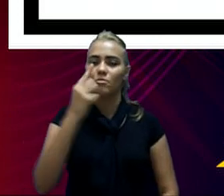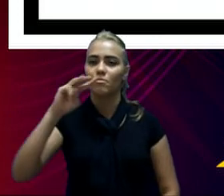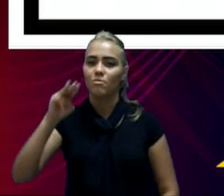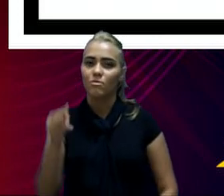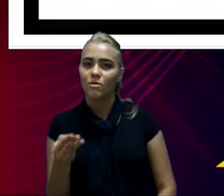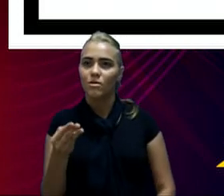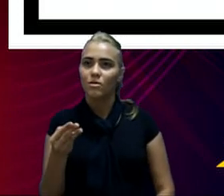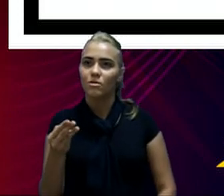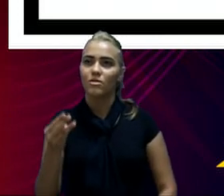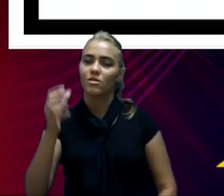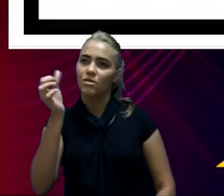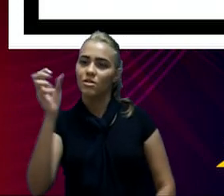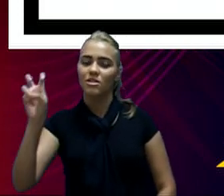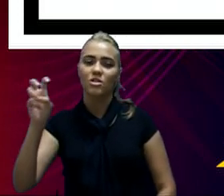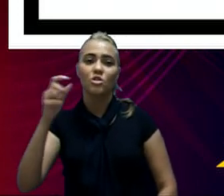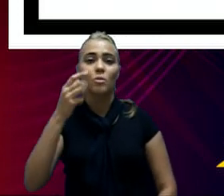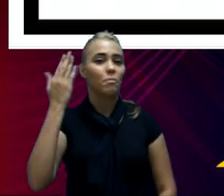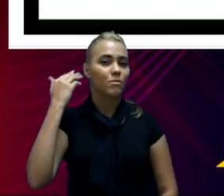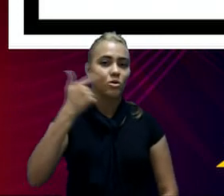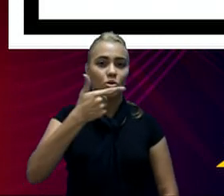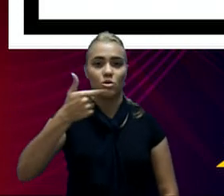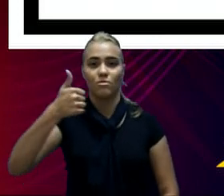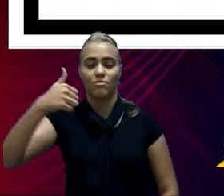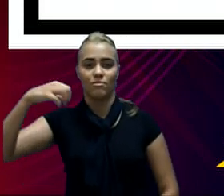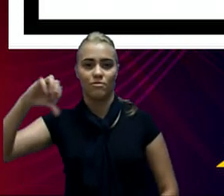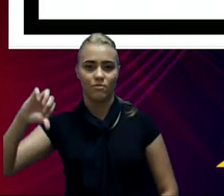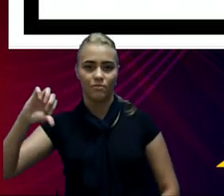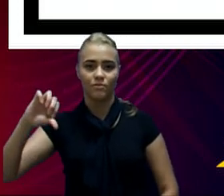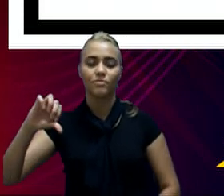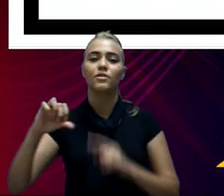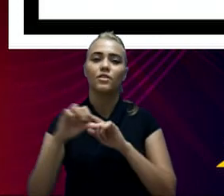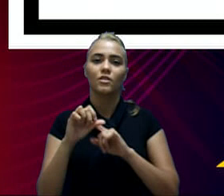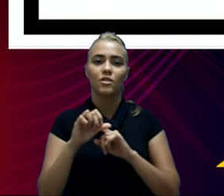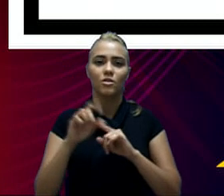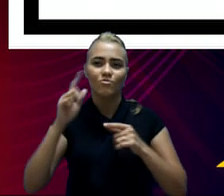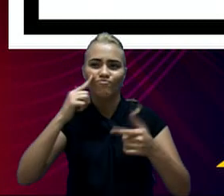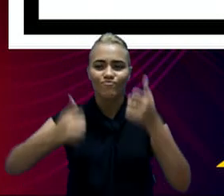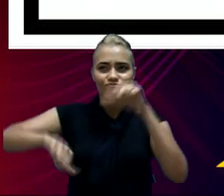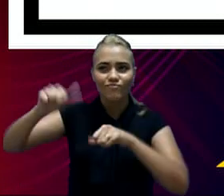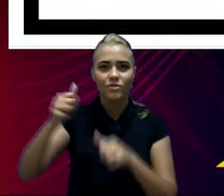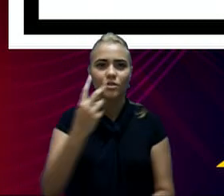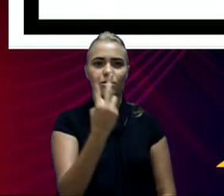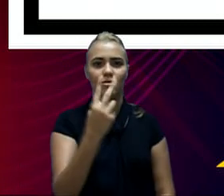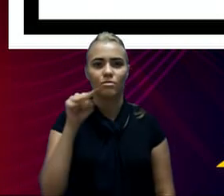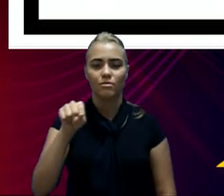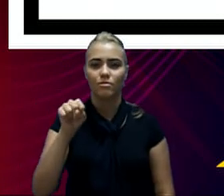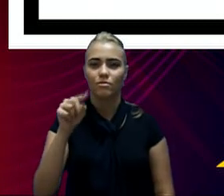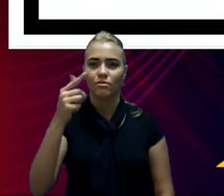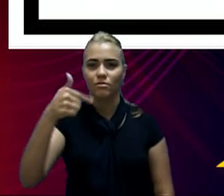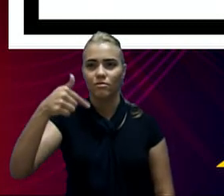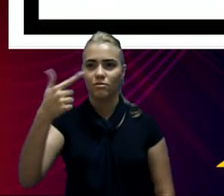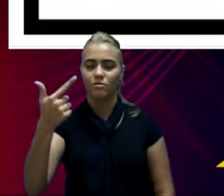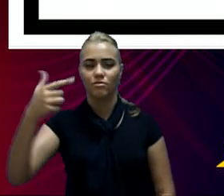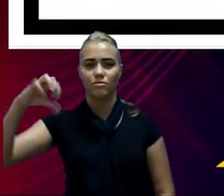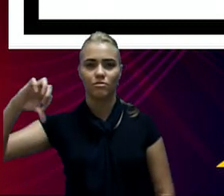2019, negativa, portanto, a variação de 2,729.000. Já o